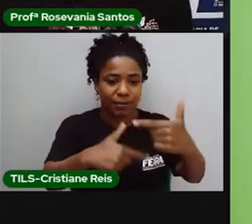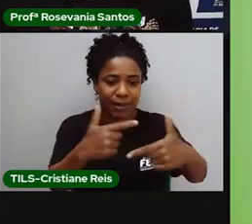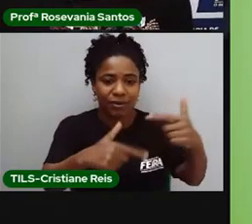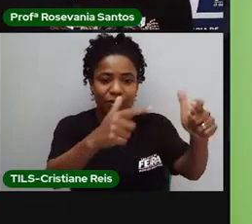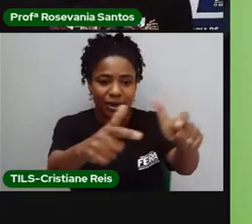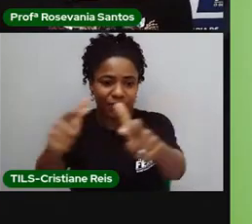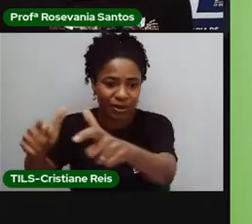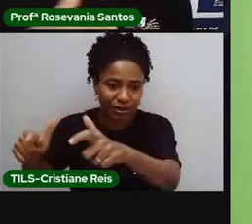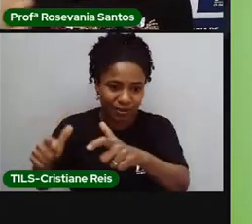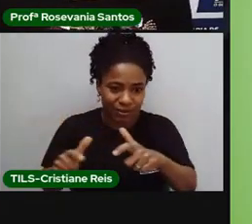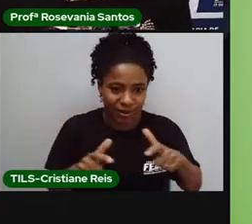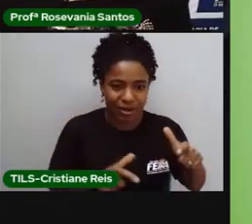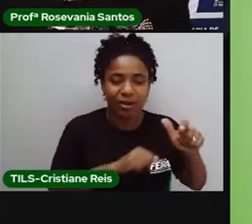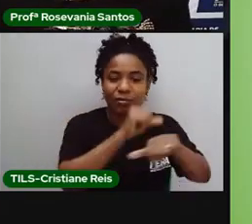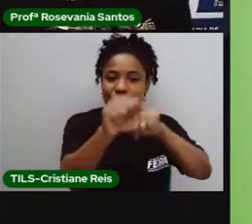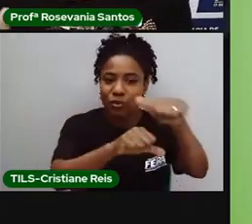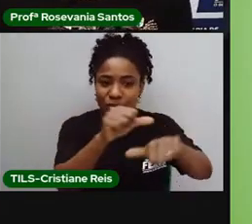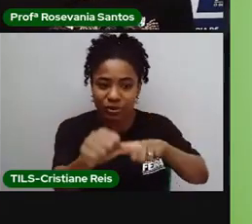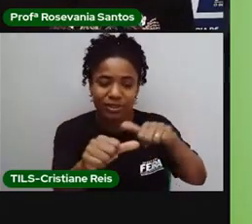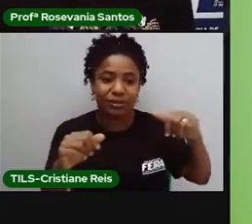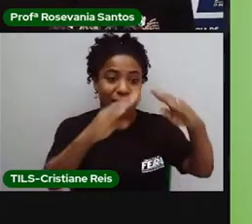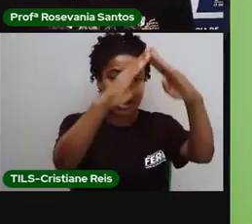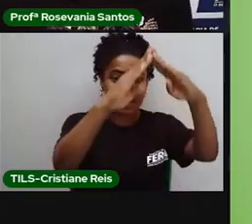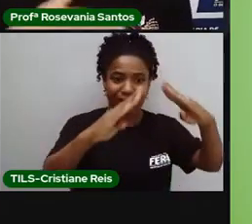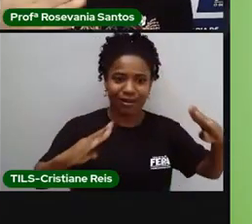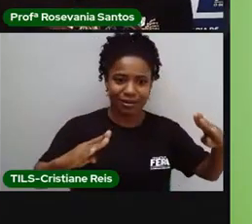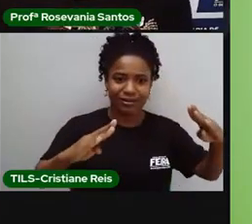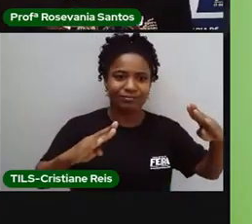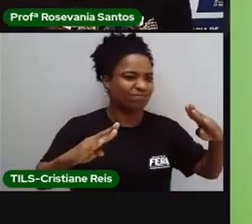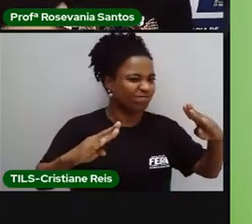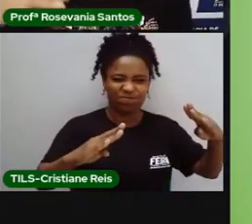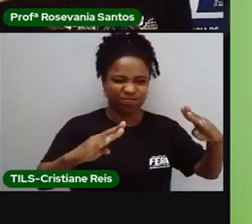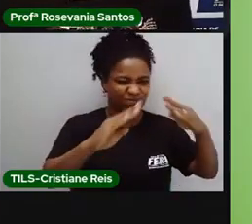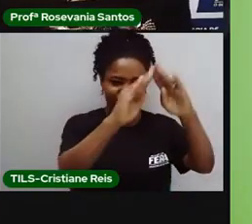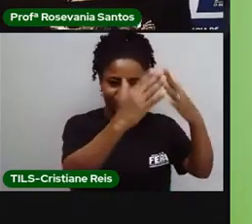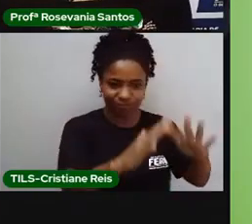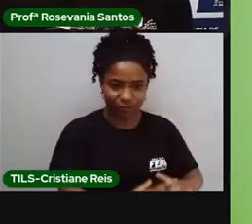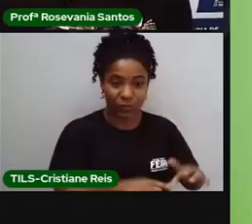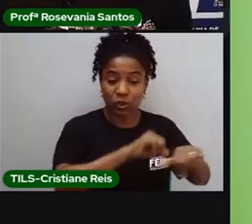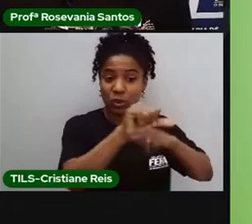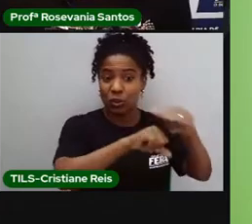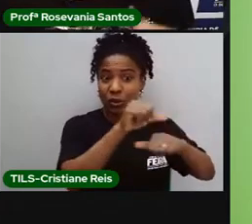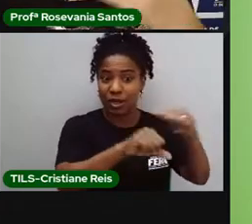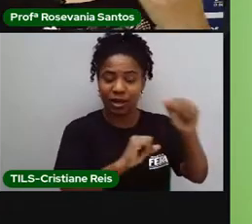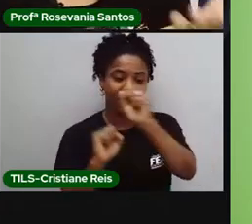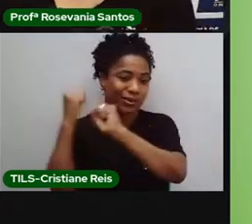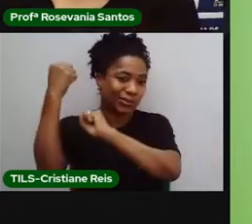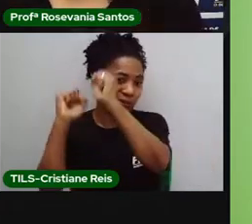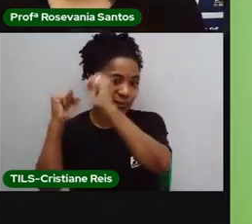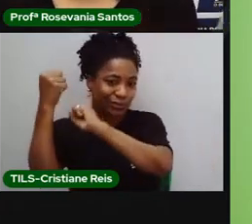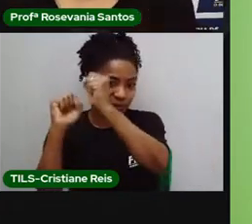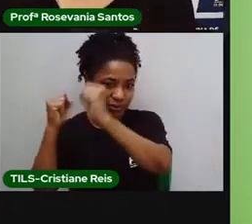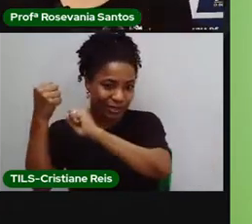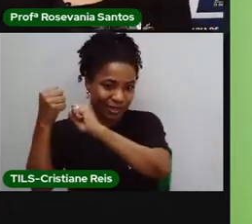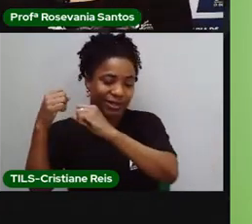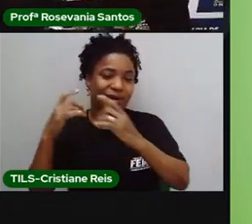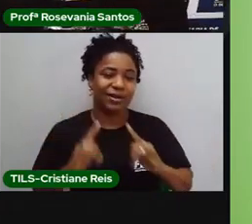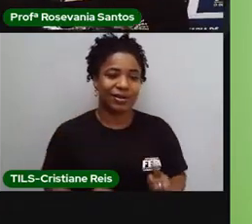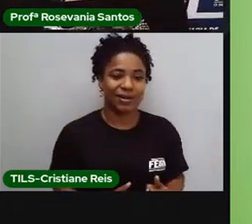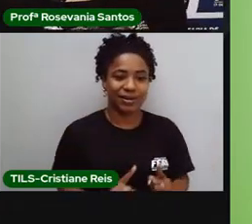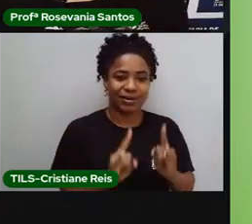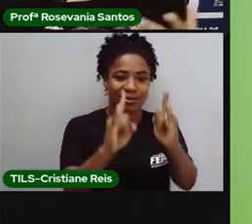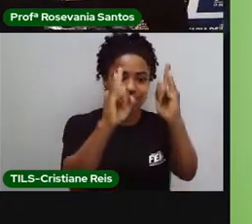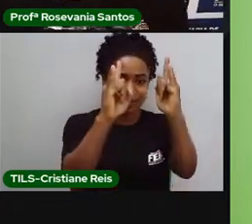onde eu tinha antes, uma casa vira uma indústria, ou um hotel, ele vira um estacionamento, como a gente tem